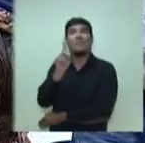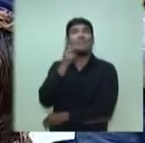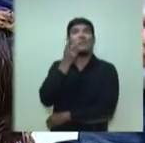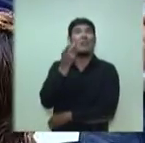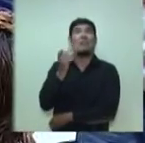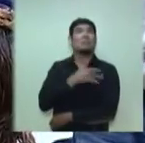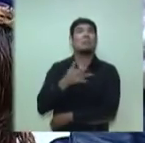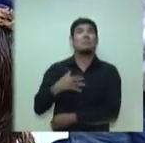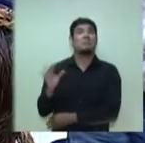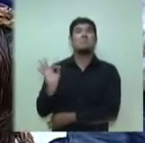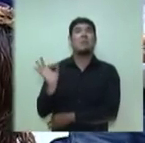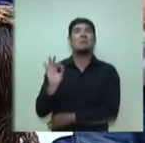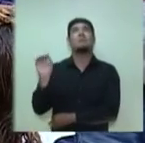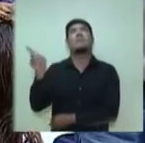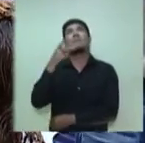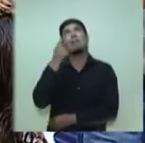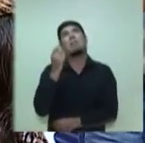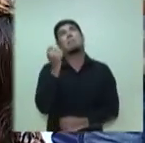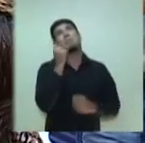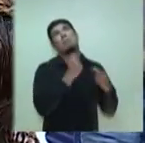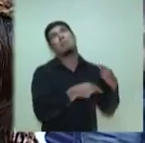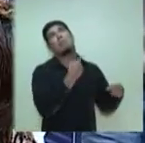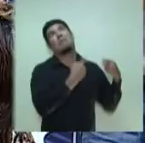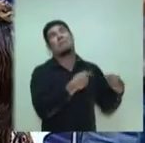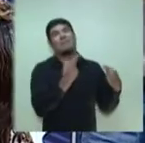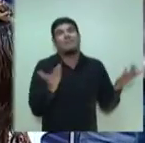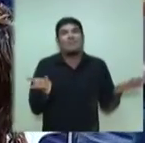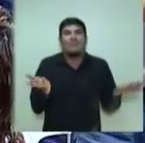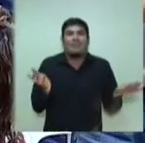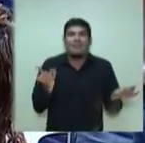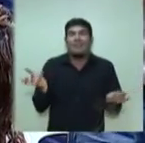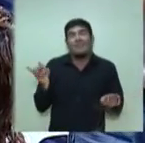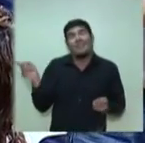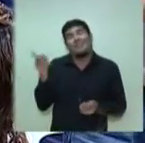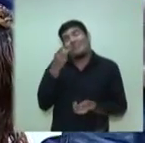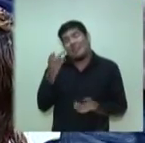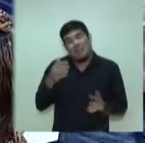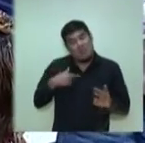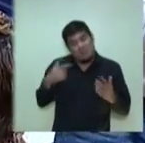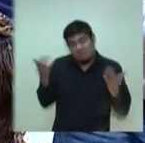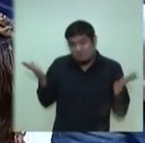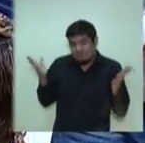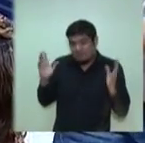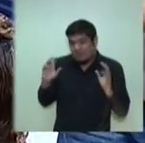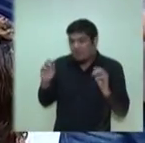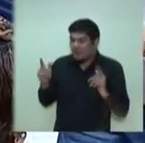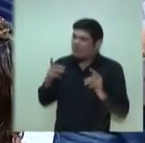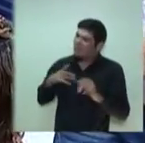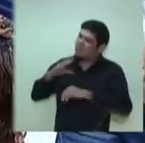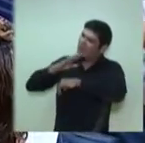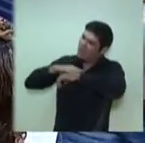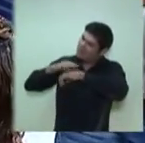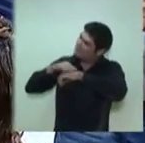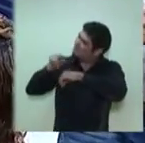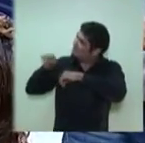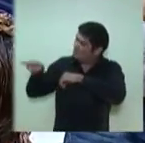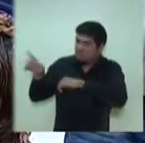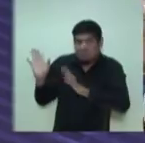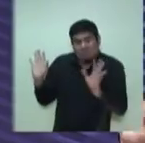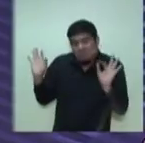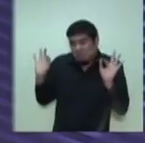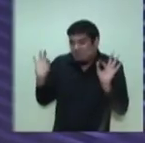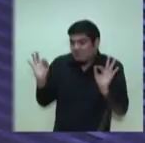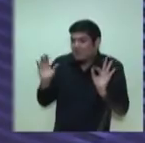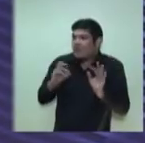críticas que beiram o pessoal. Mas eu quero que ele saiba que eu não tenho nada a não ser carinho pela pessoa dele e, claro, a necessidade